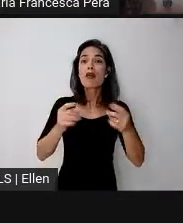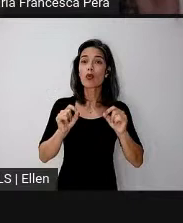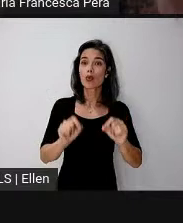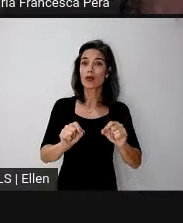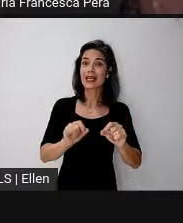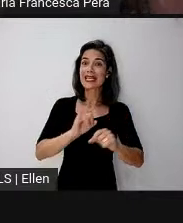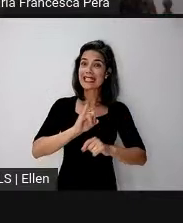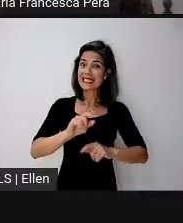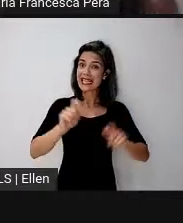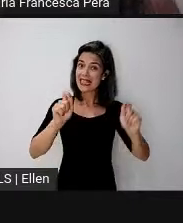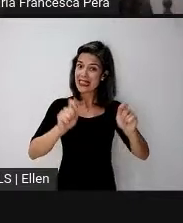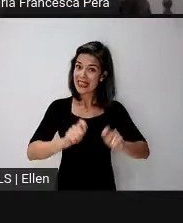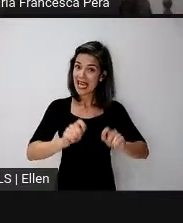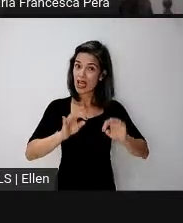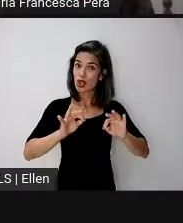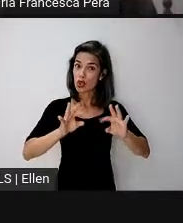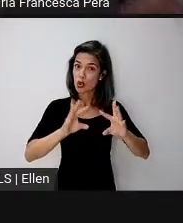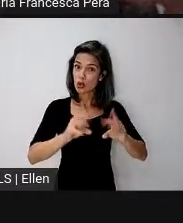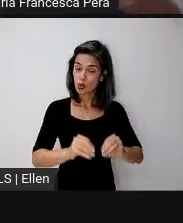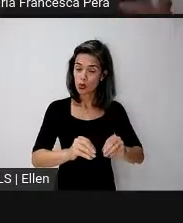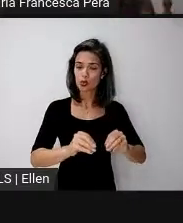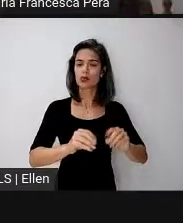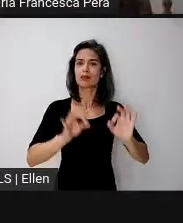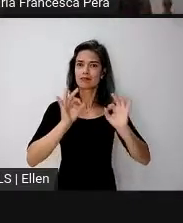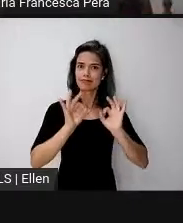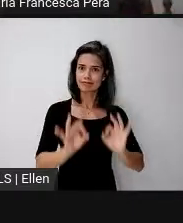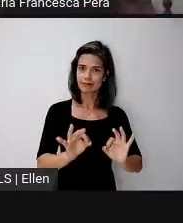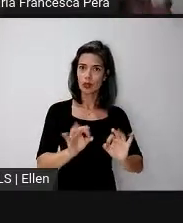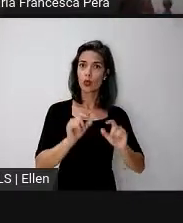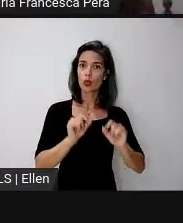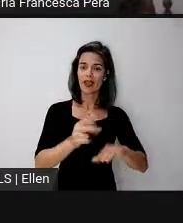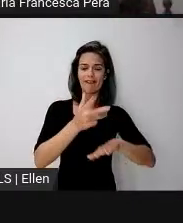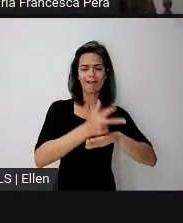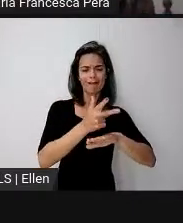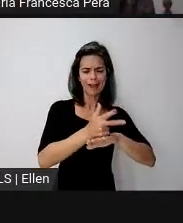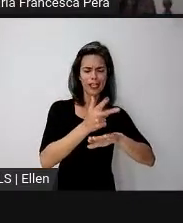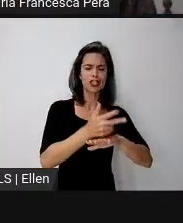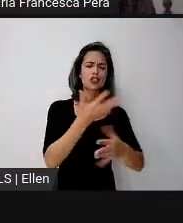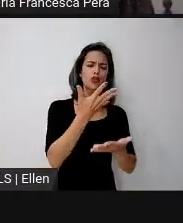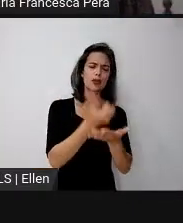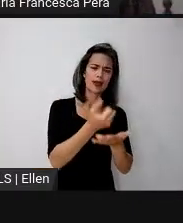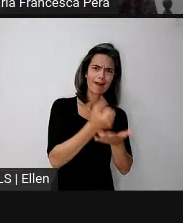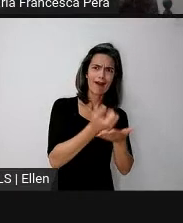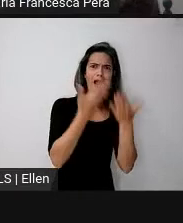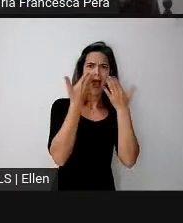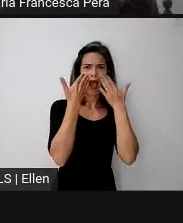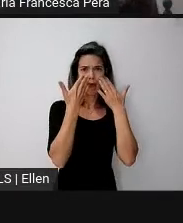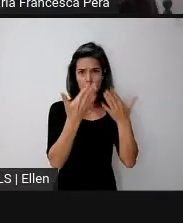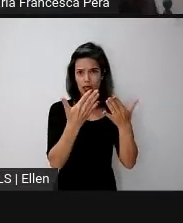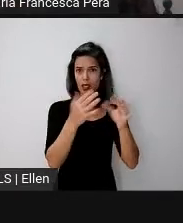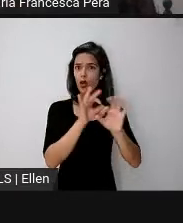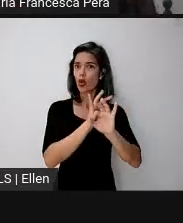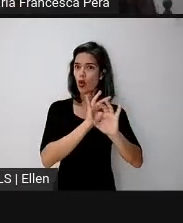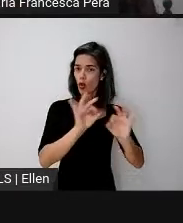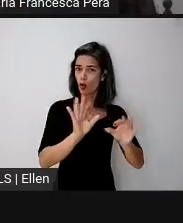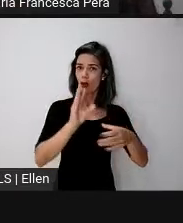condição de ter todos os recursos para fazer. Gravar um vídeo, se apresentando, eu boto dentro do fórum